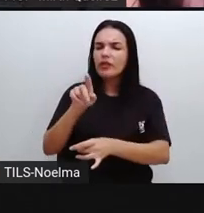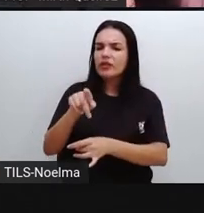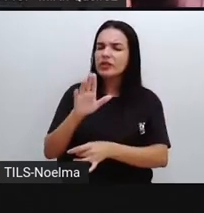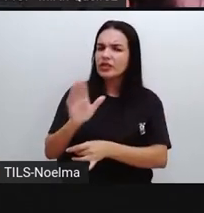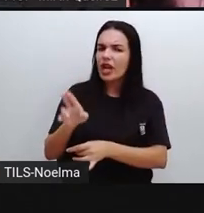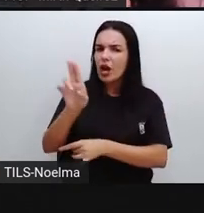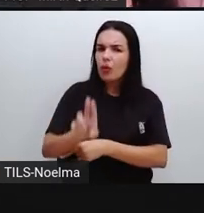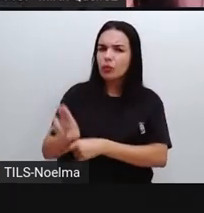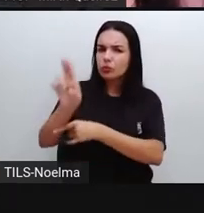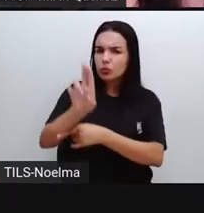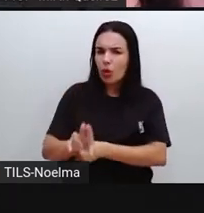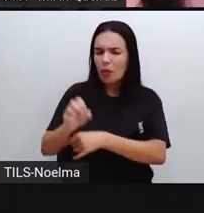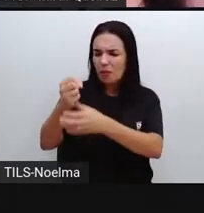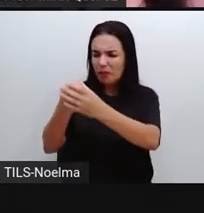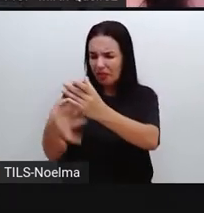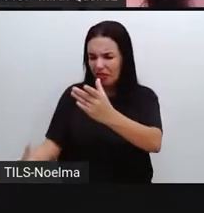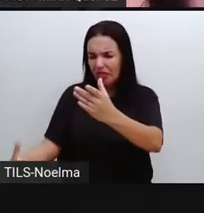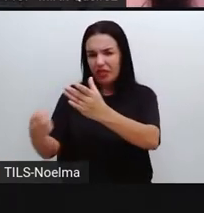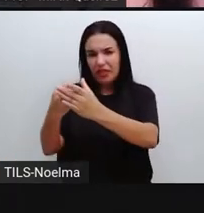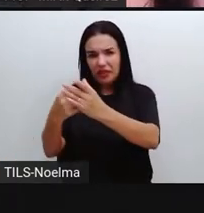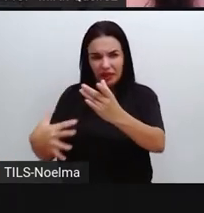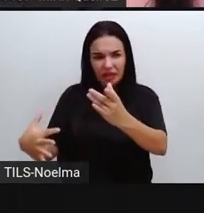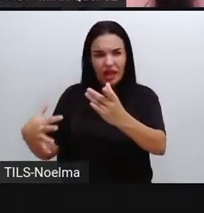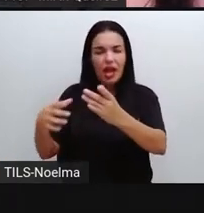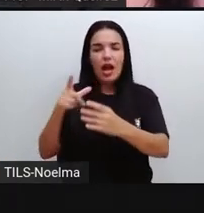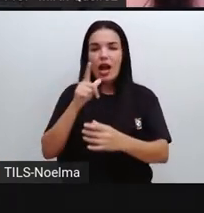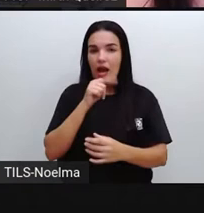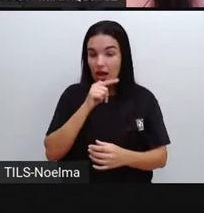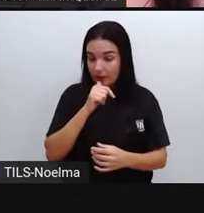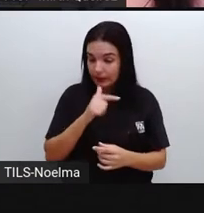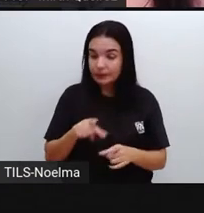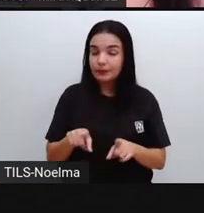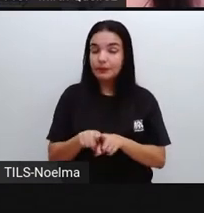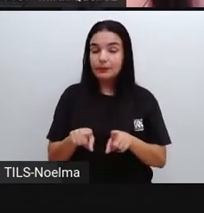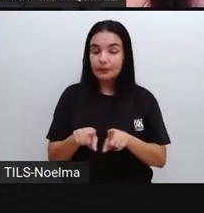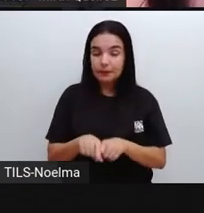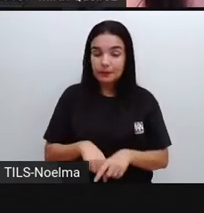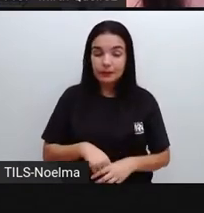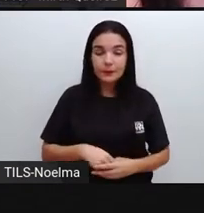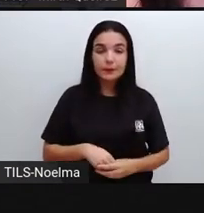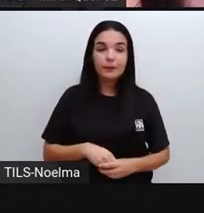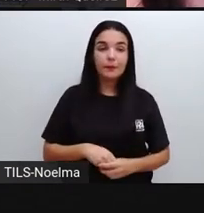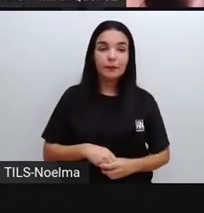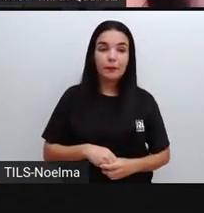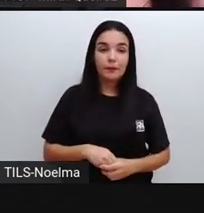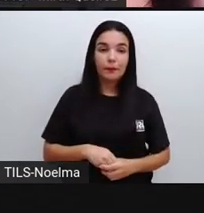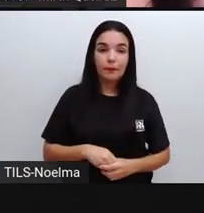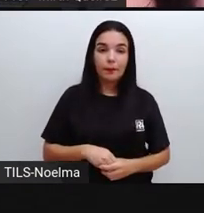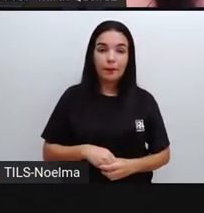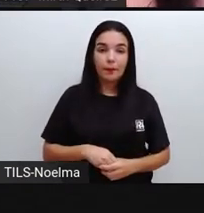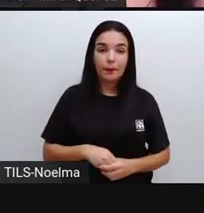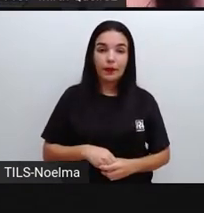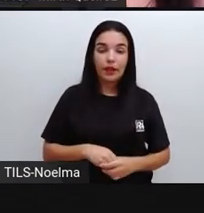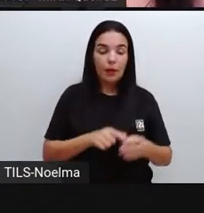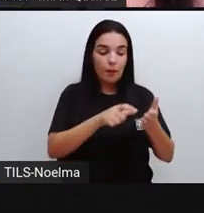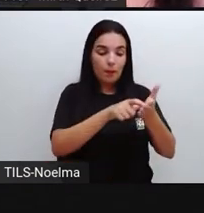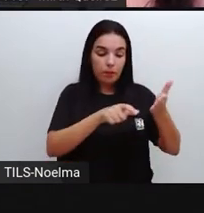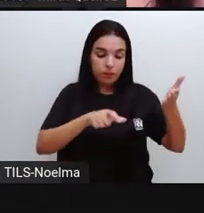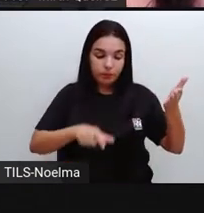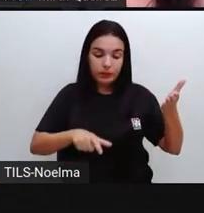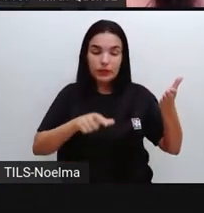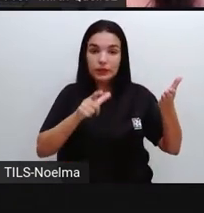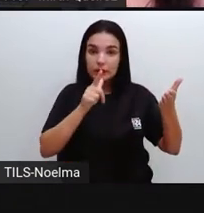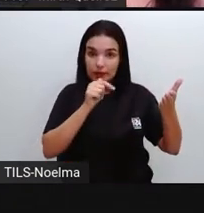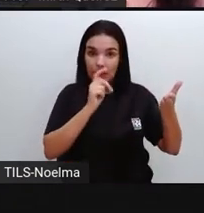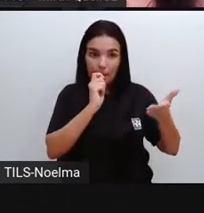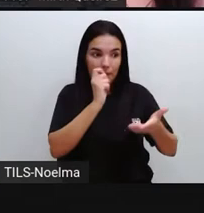você gastou de água, a gente pode observar no próprio gênero textual água, né? Nesse boleto de água, a